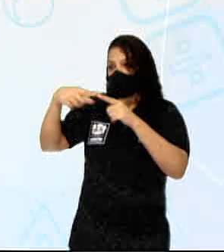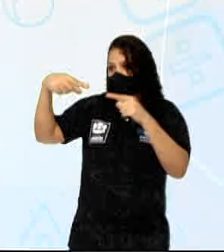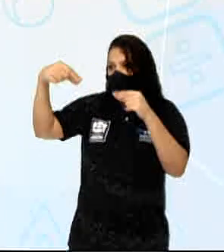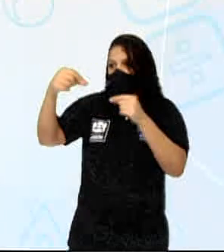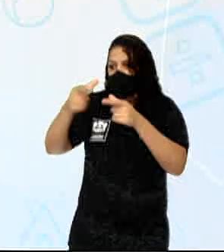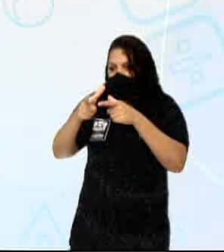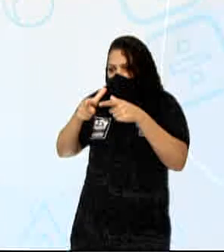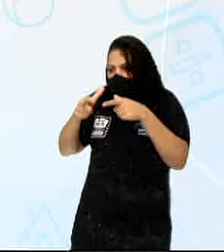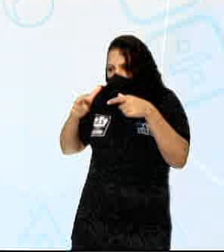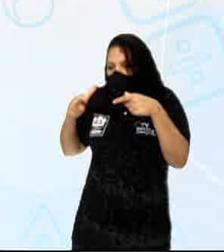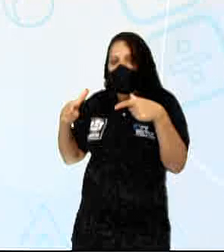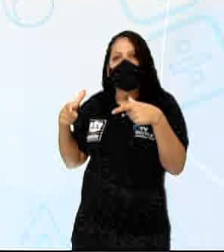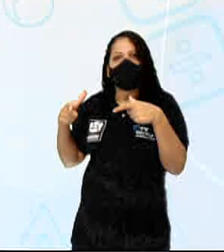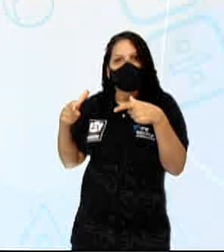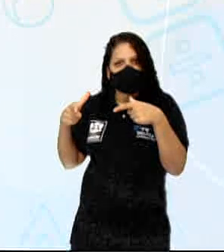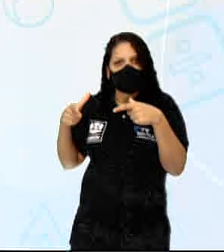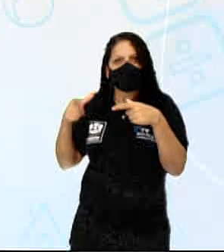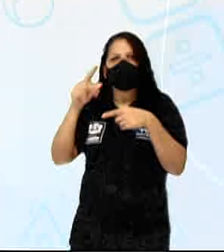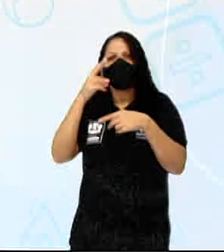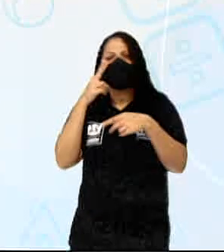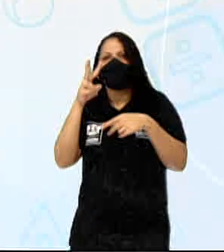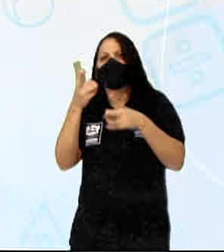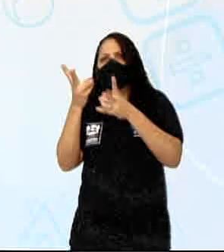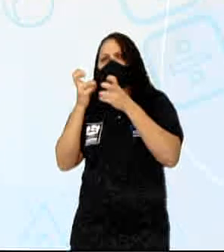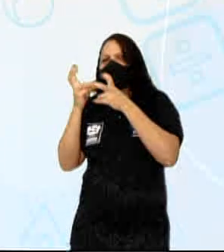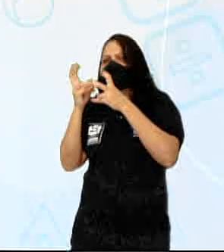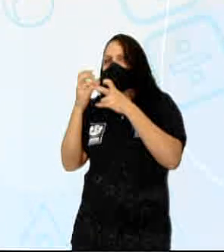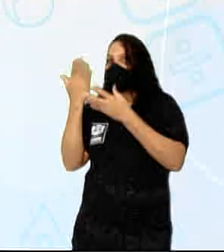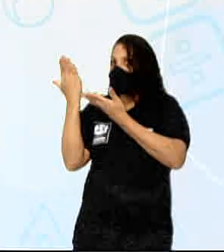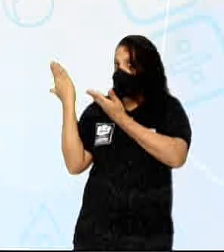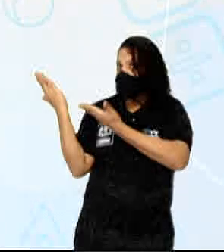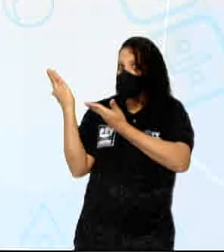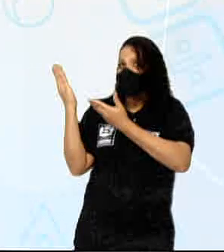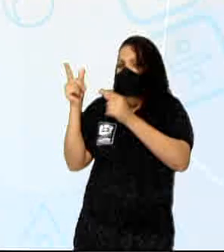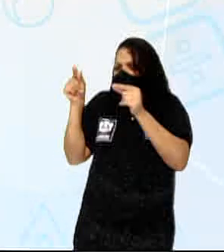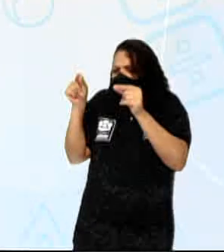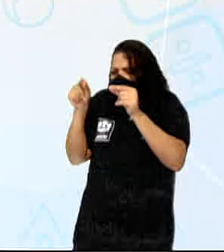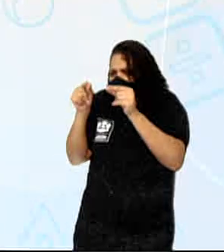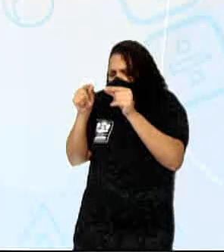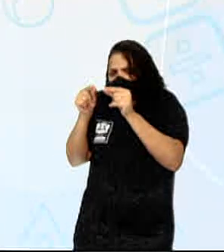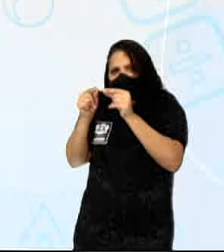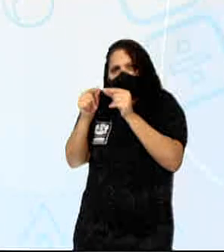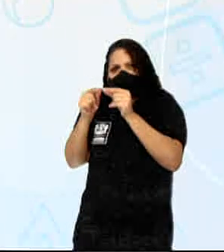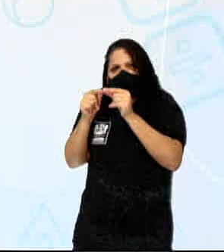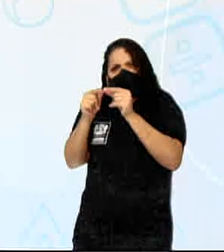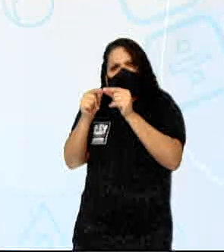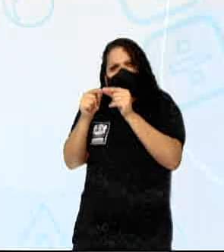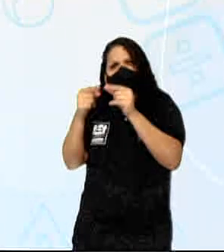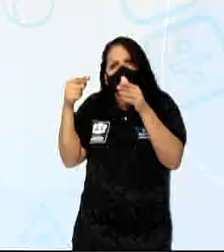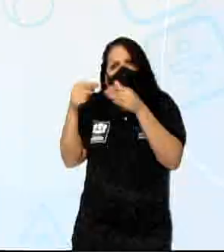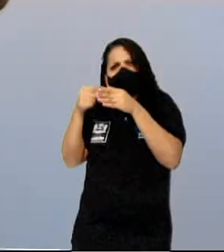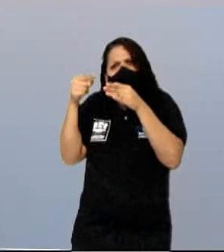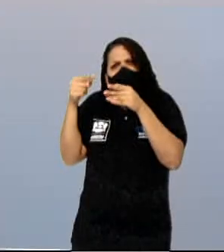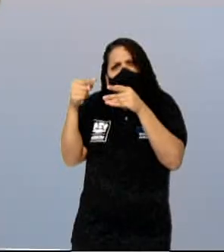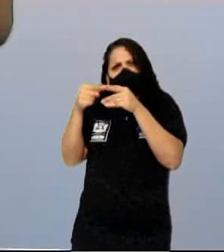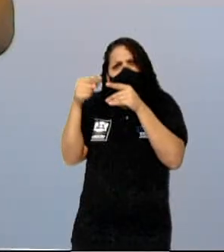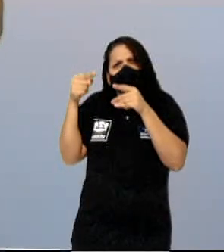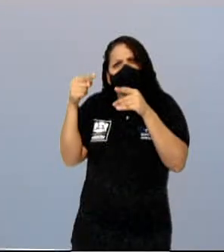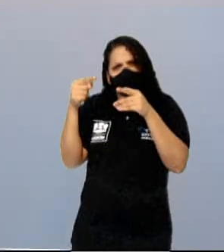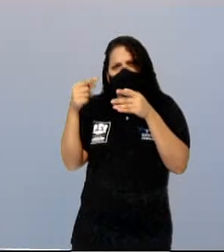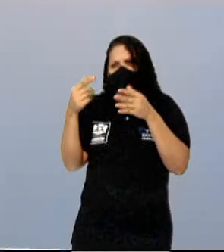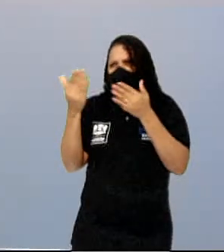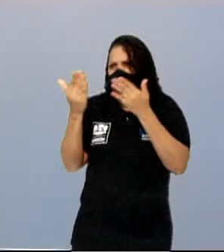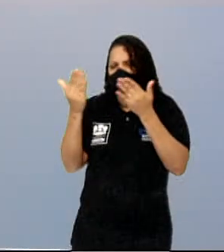essas folhinhas aí, elas são pequenininhas assim. Parece uma espécie de agulha, uma espécie de espinho. E é